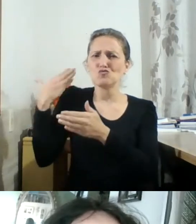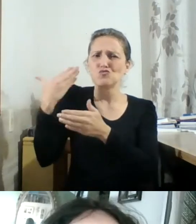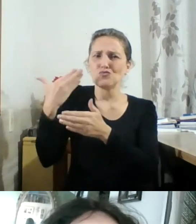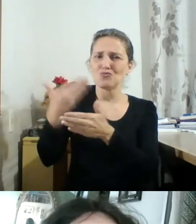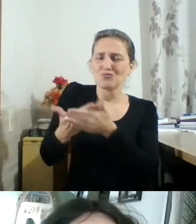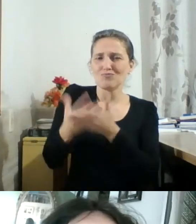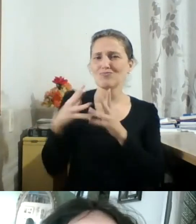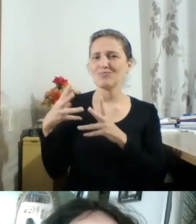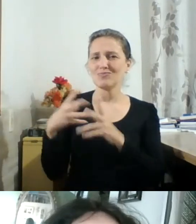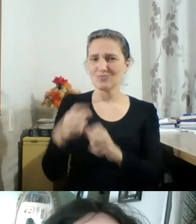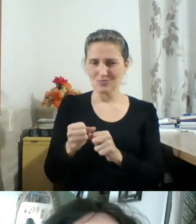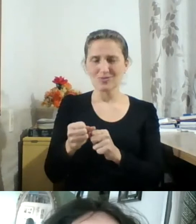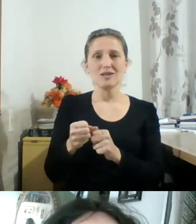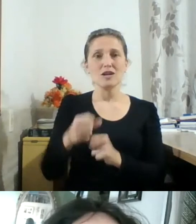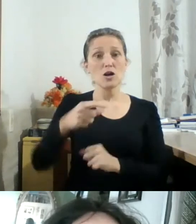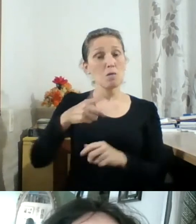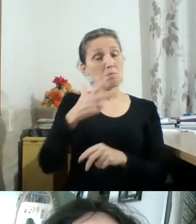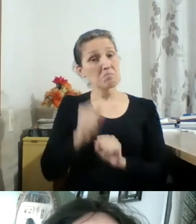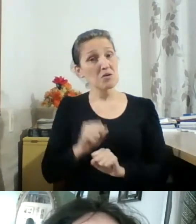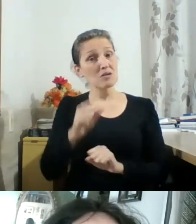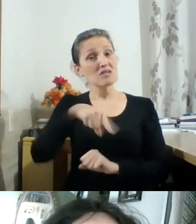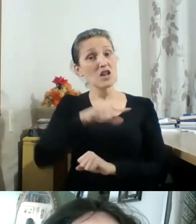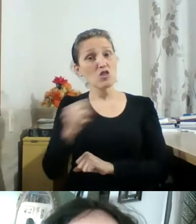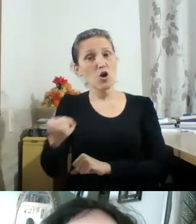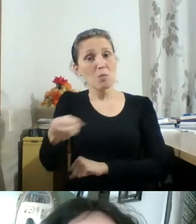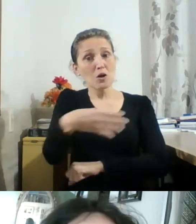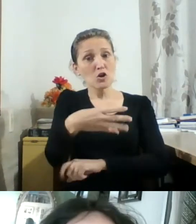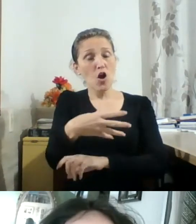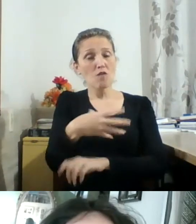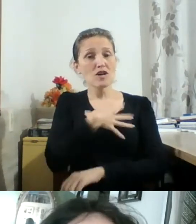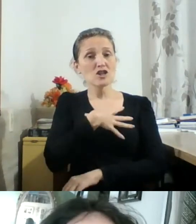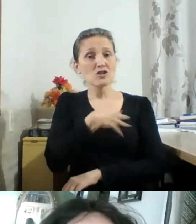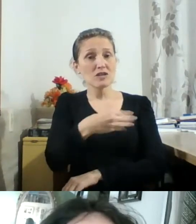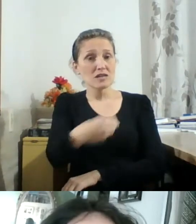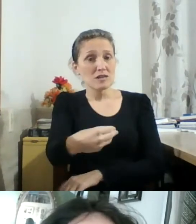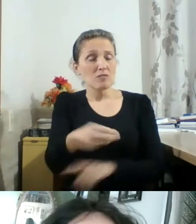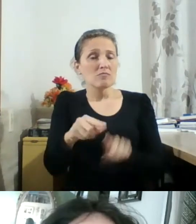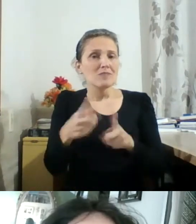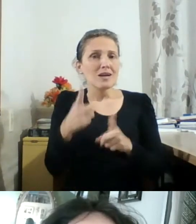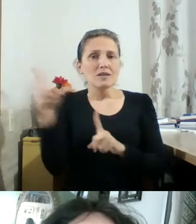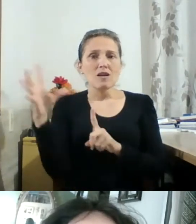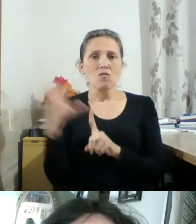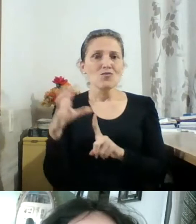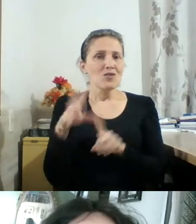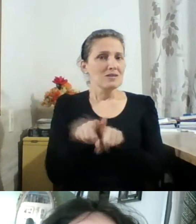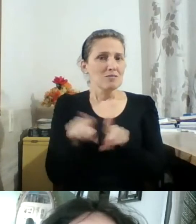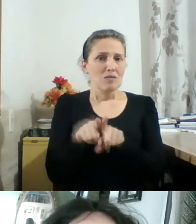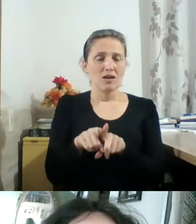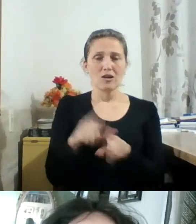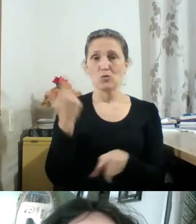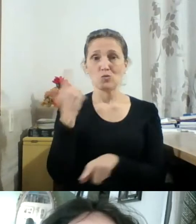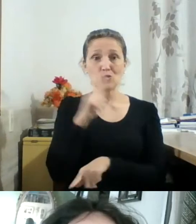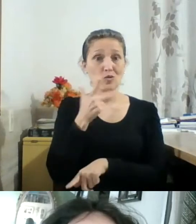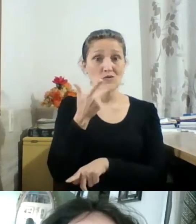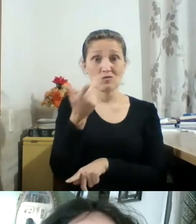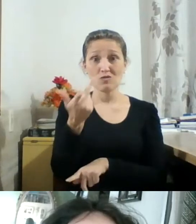Então, talvez já seja uma nova geração sendo influenciada pelo Boris e é difícil expressar em palavras. O que me dá vontade de fazer é